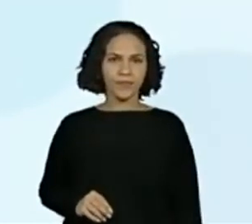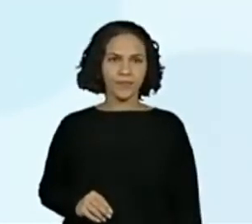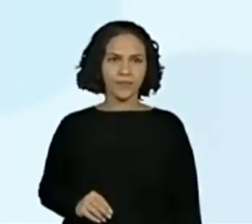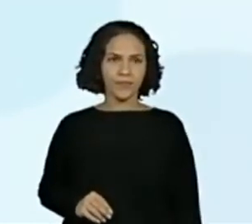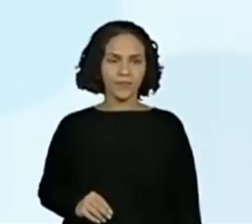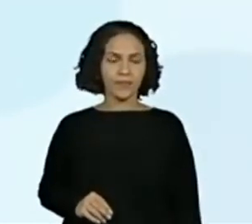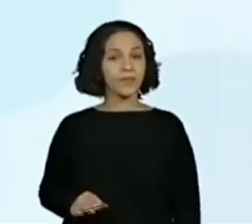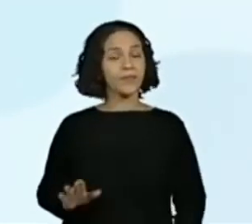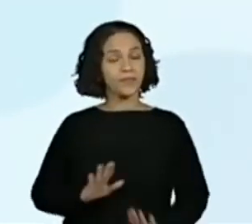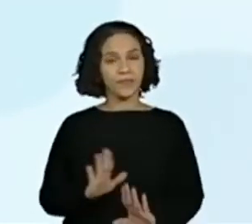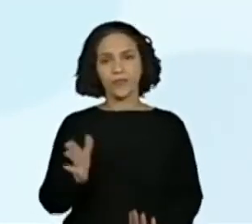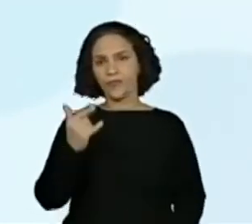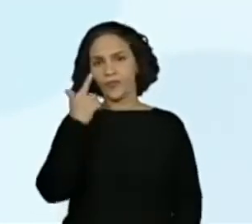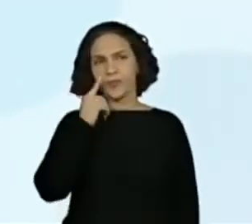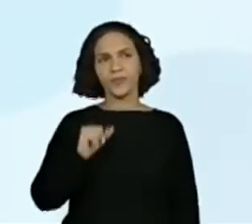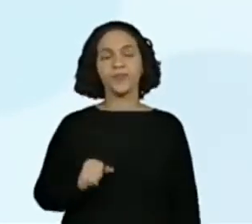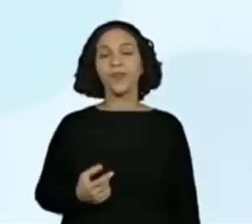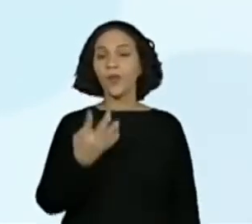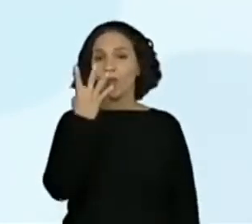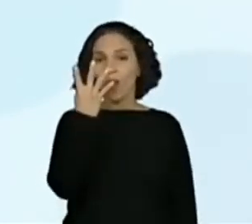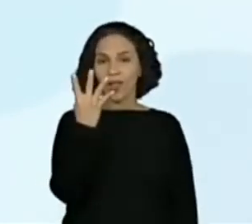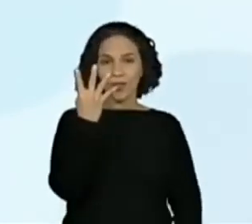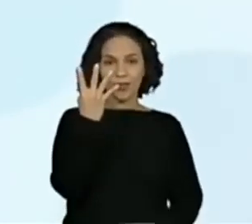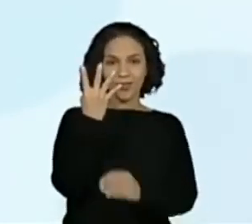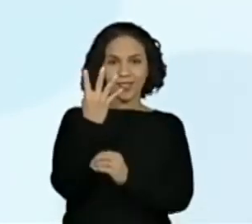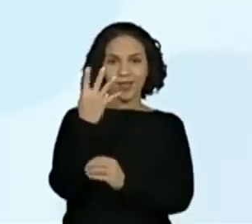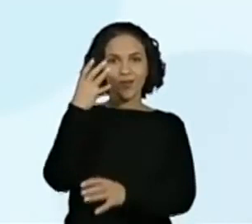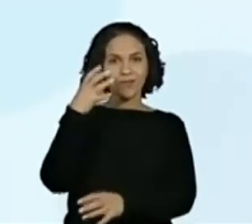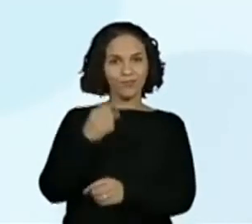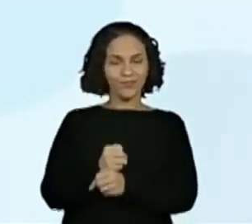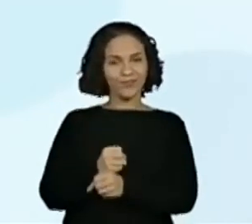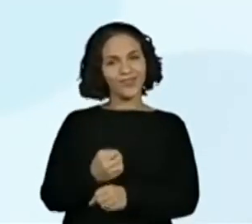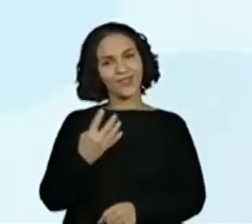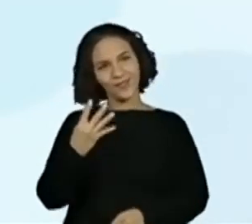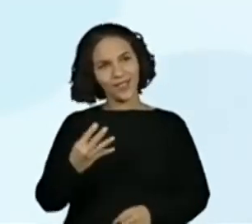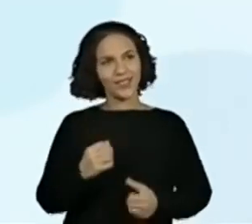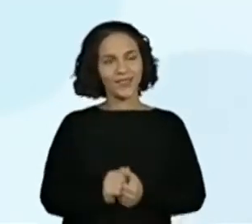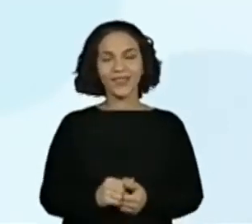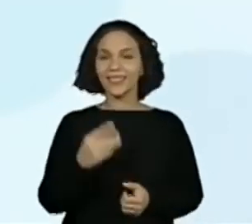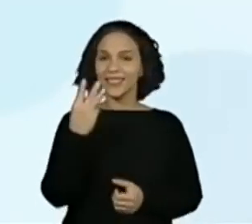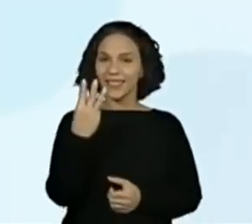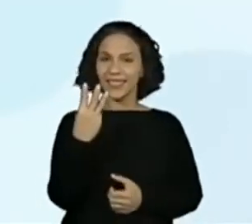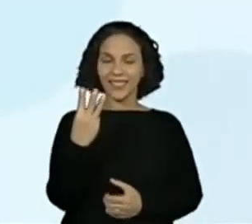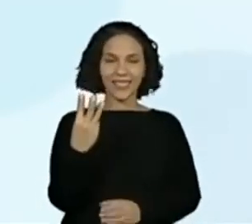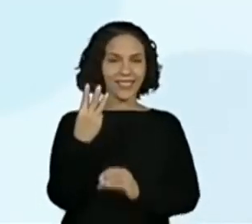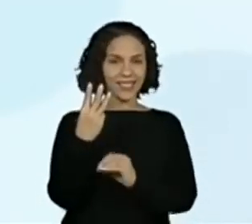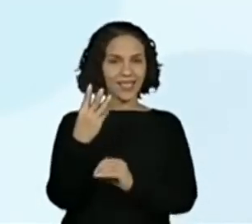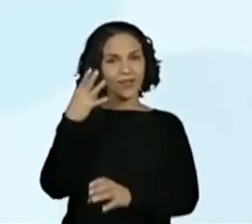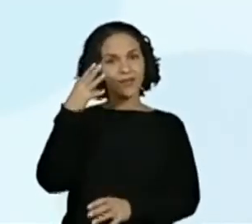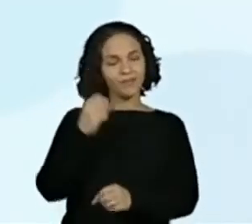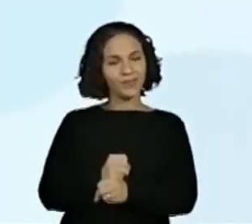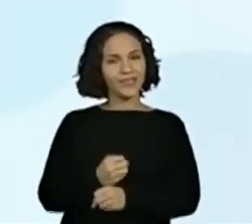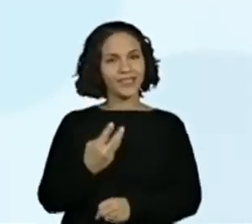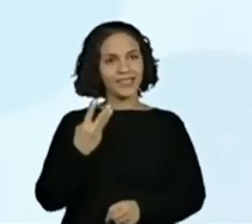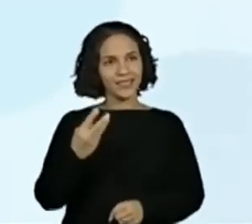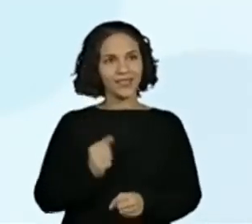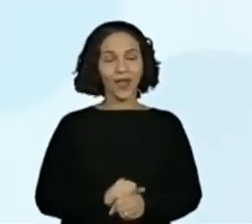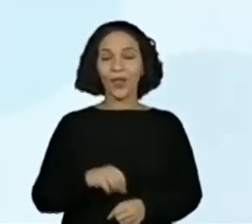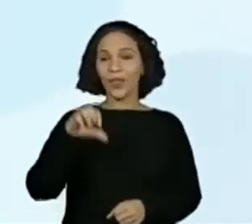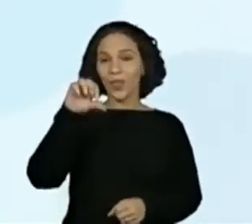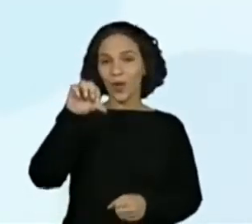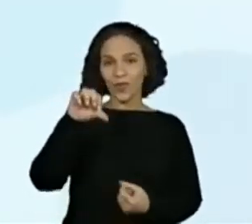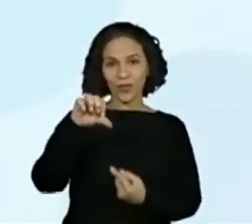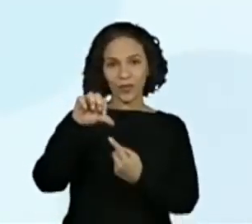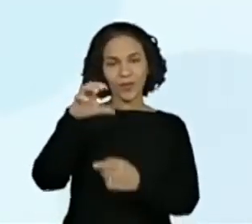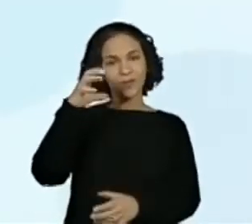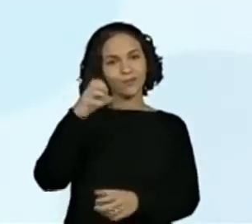Pronto. Vamos lá. 4 mais 0 é 4. 3 mais 0 é 3. 9 mais 1